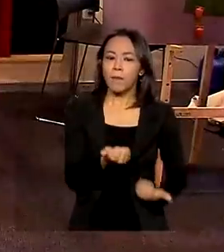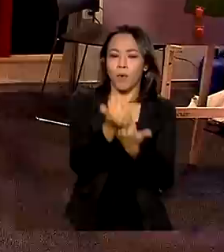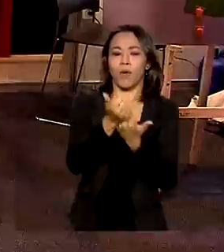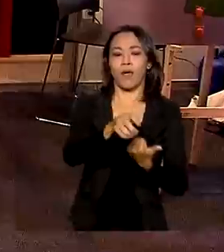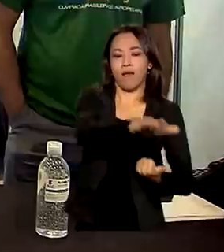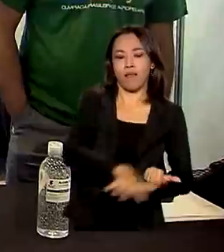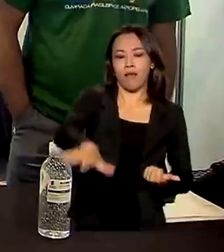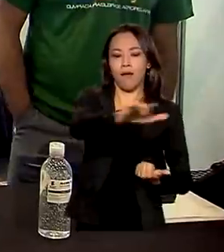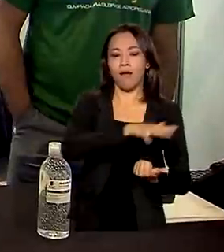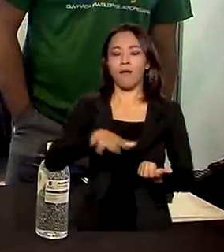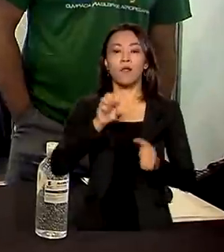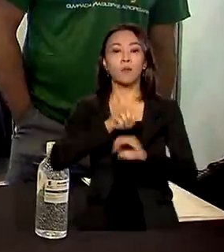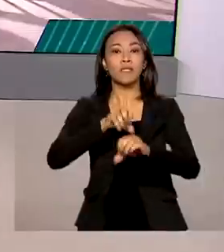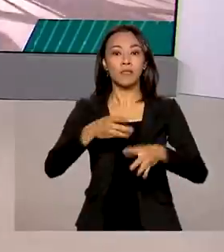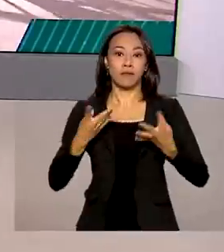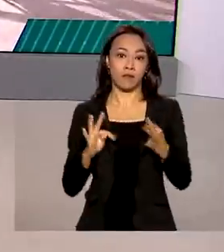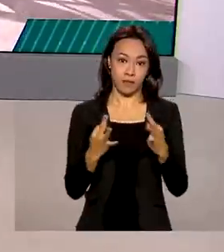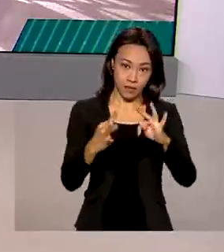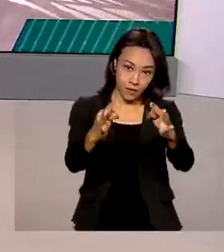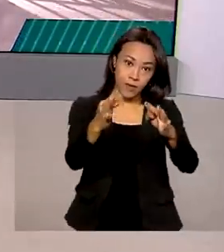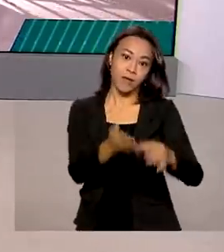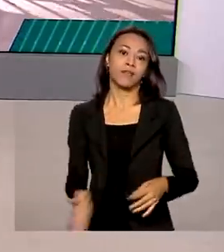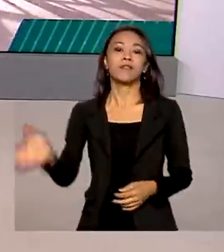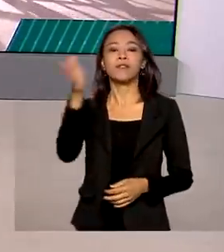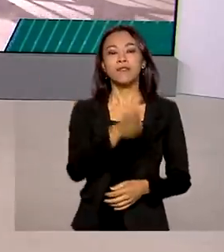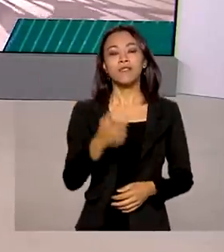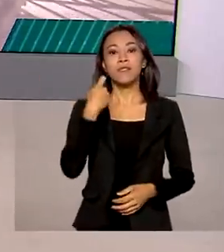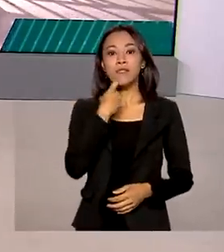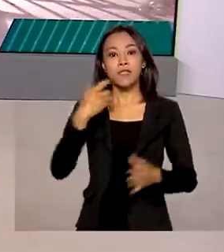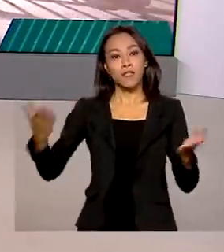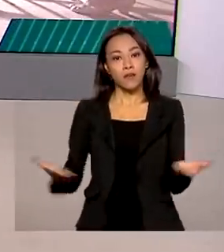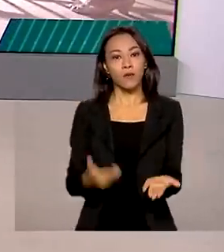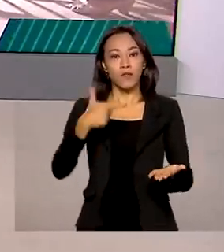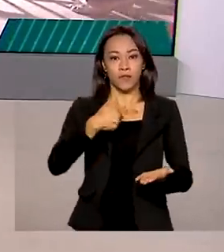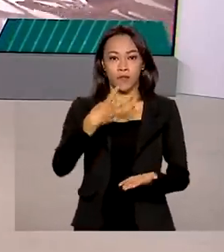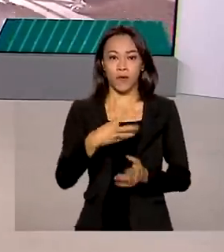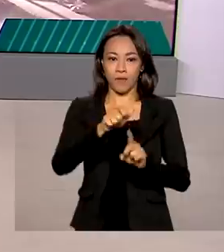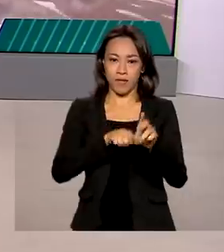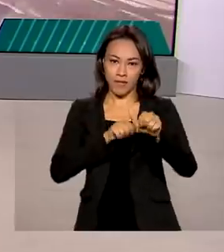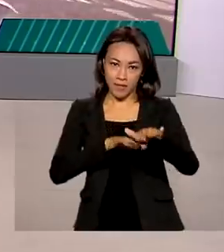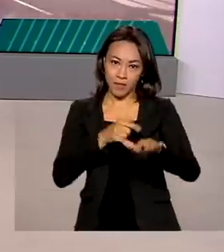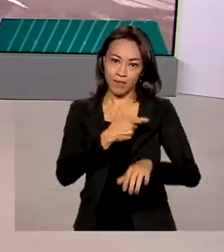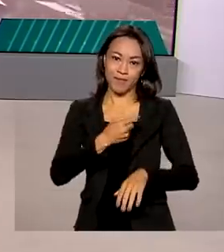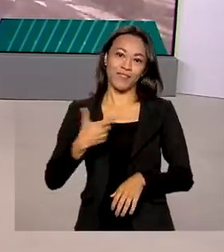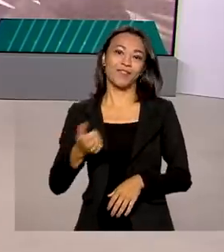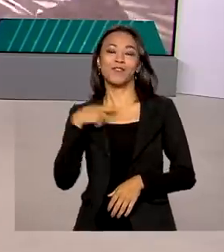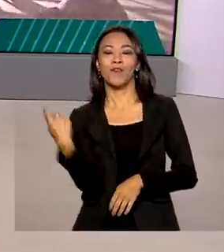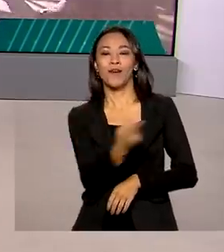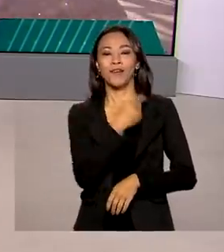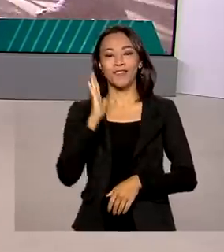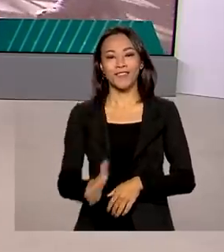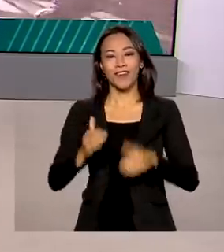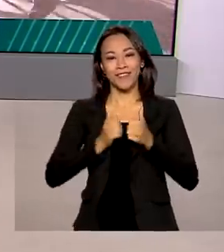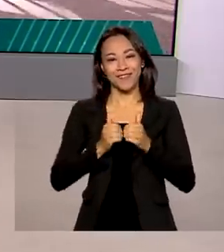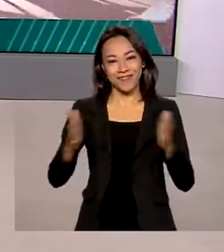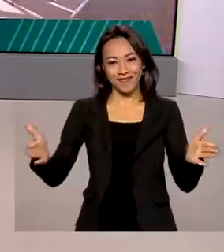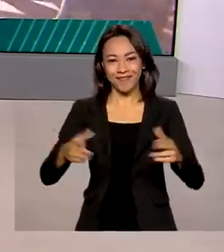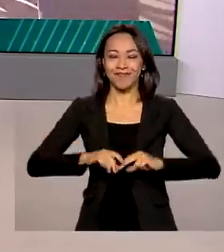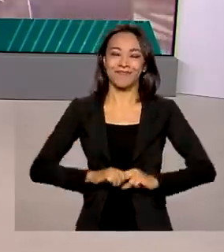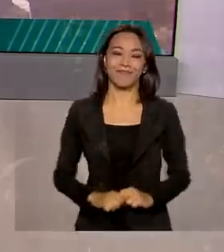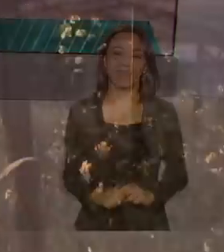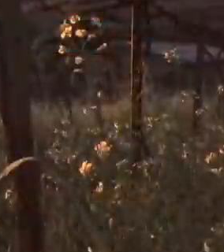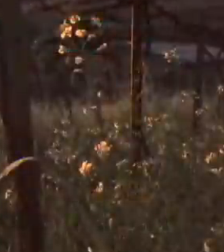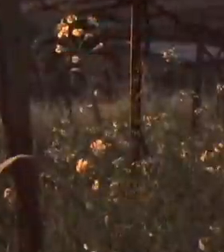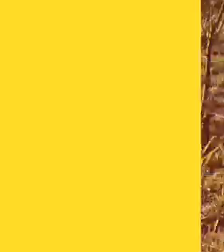profissional e tecnológica. Sexta-feira, 24 de setembro de 2021, o Brasil Dia está começando.